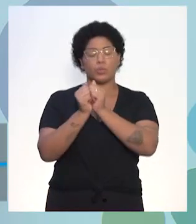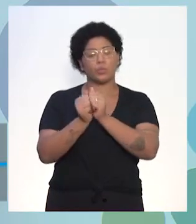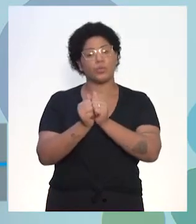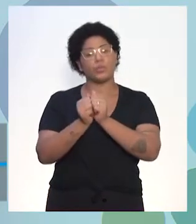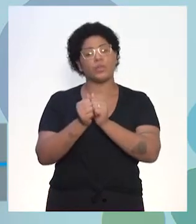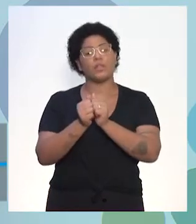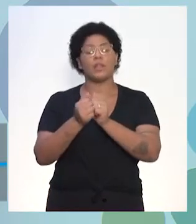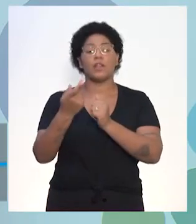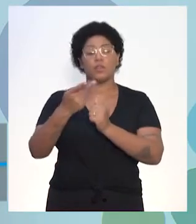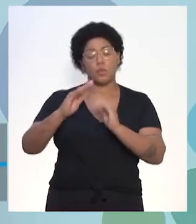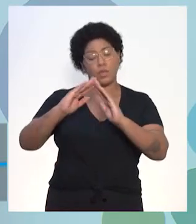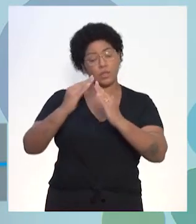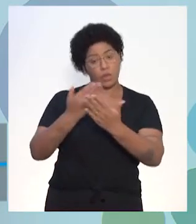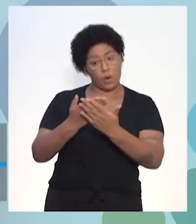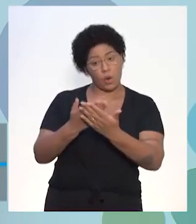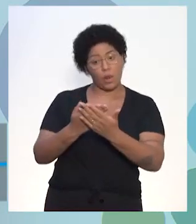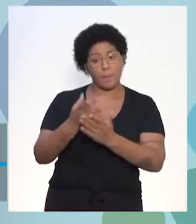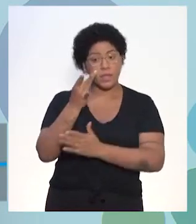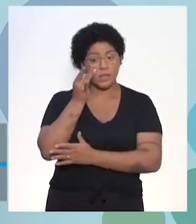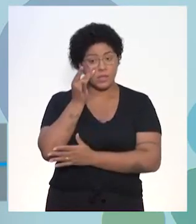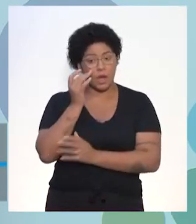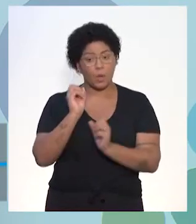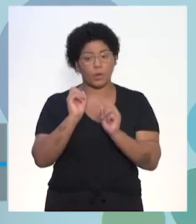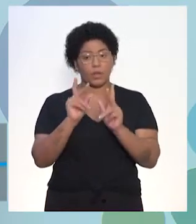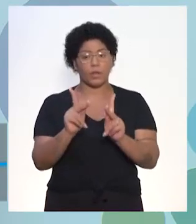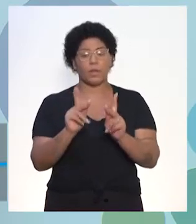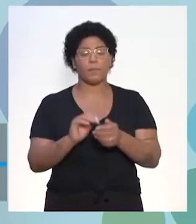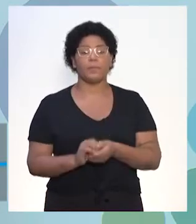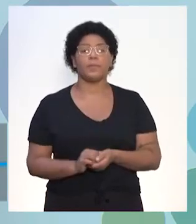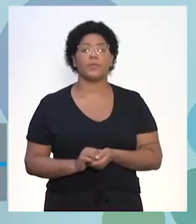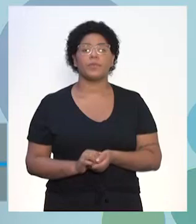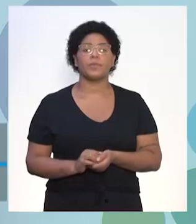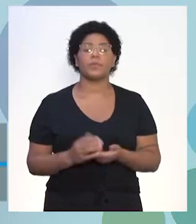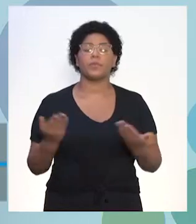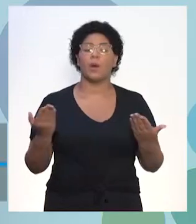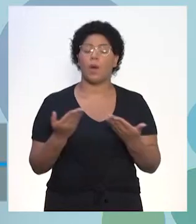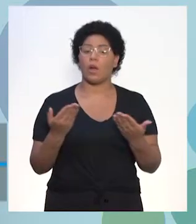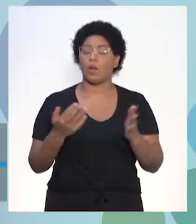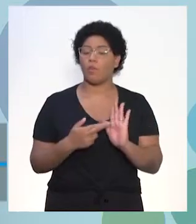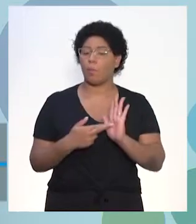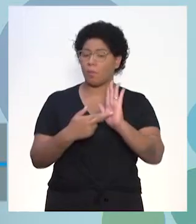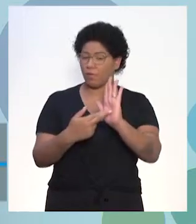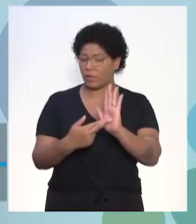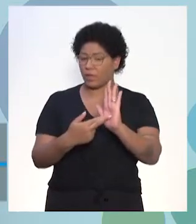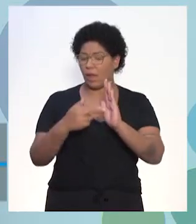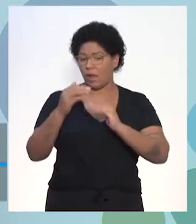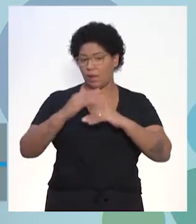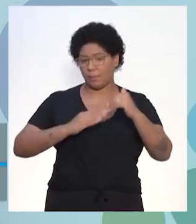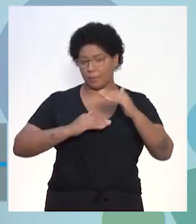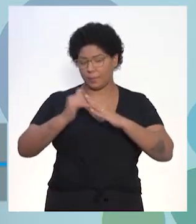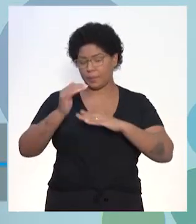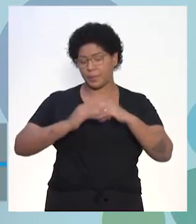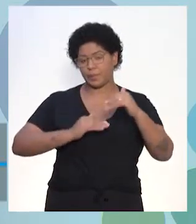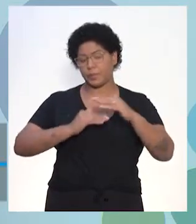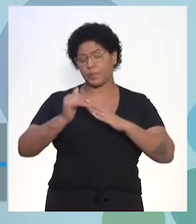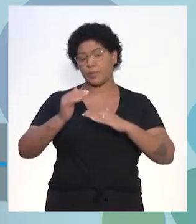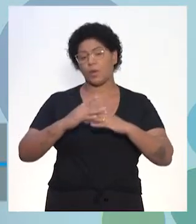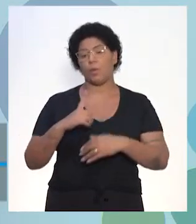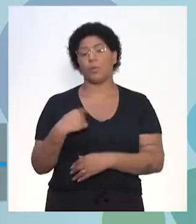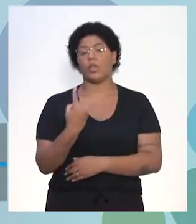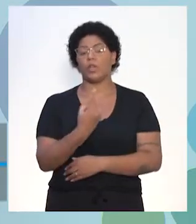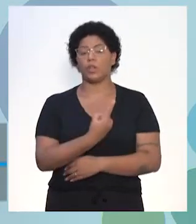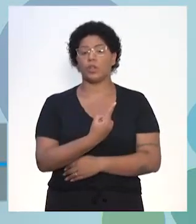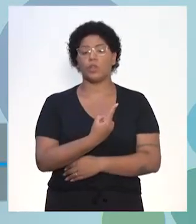desenvolver aí no Ensino Presencial. Então, sem mais delongas, vamos apresentar para vocês, brevemente, o que a gente vai